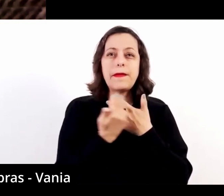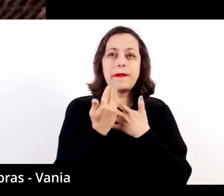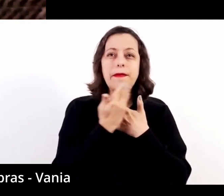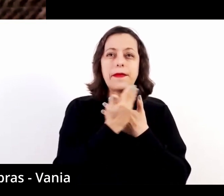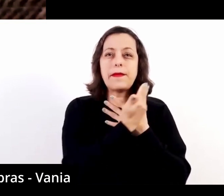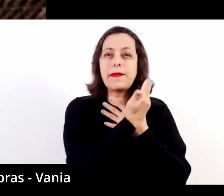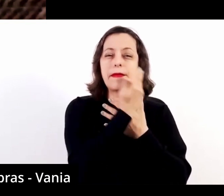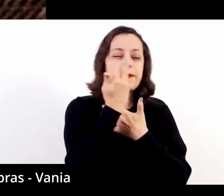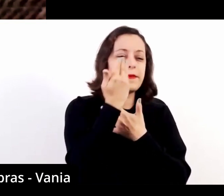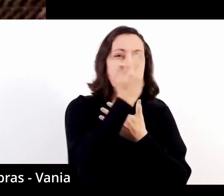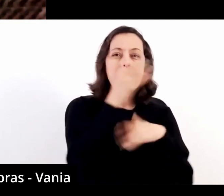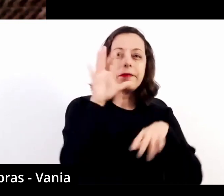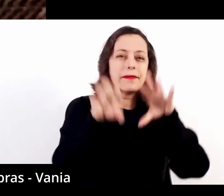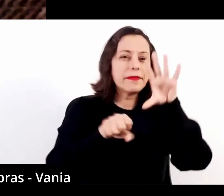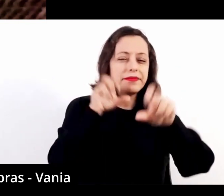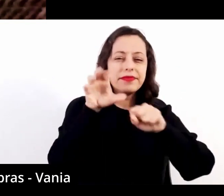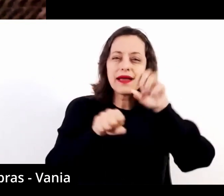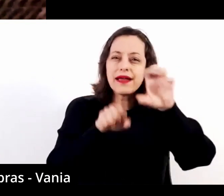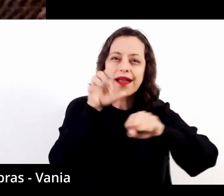um cigano musical,